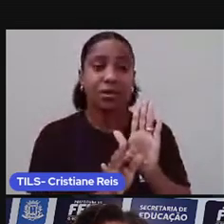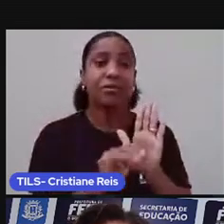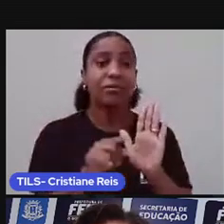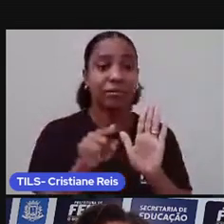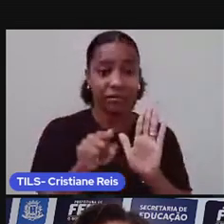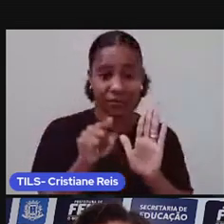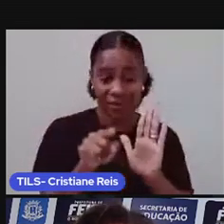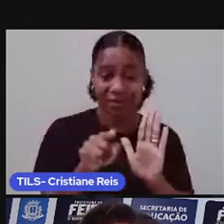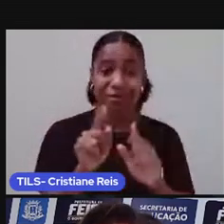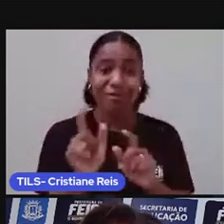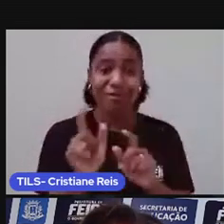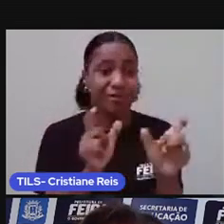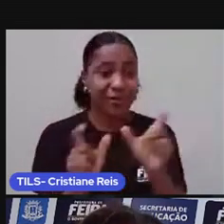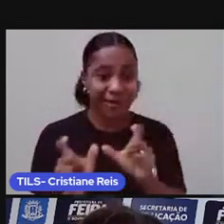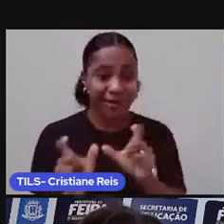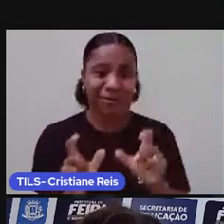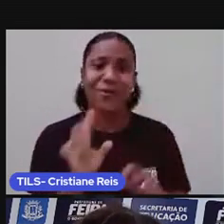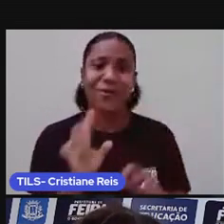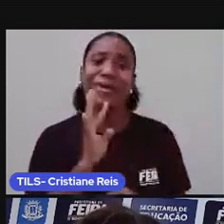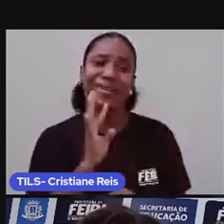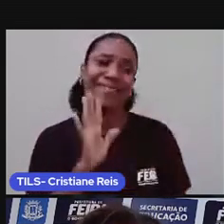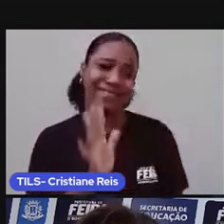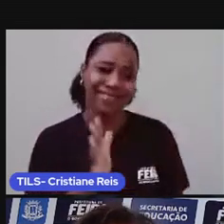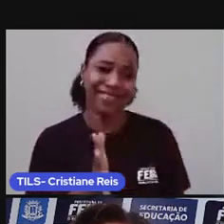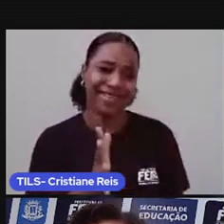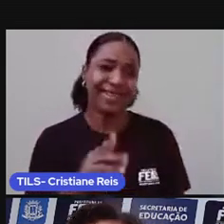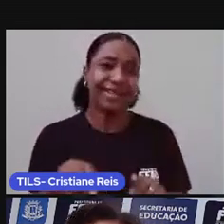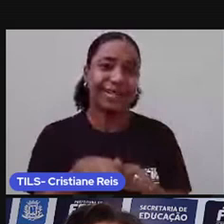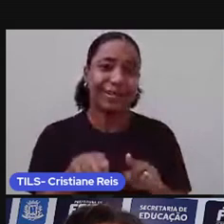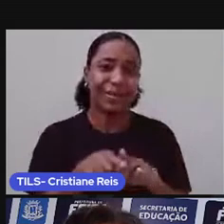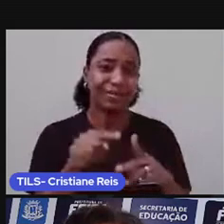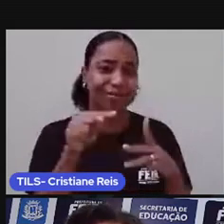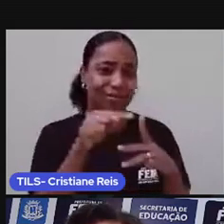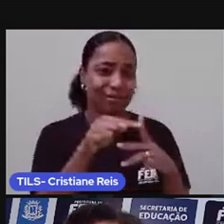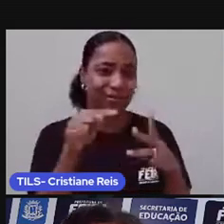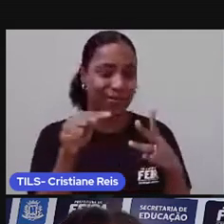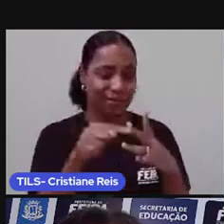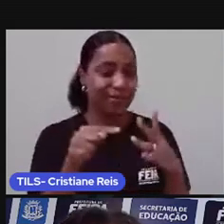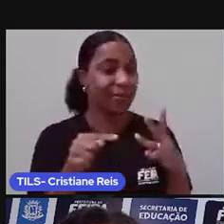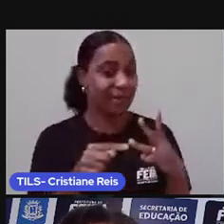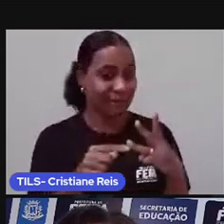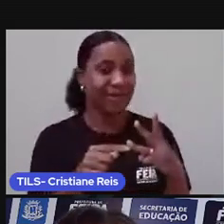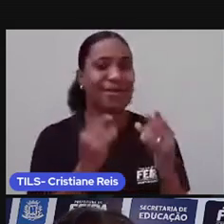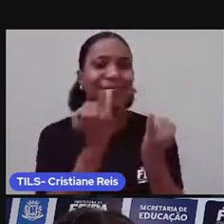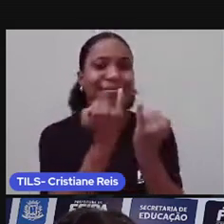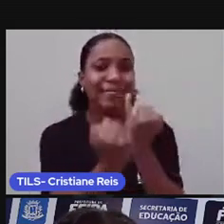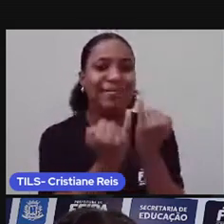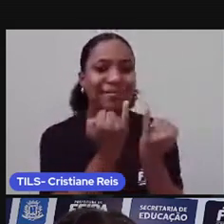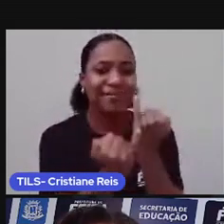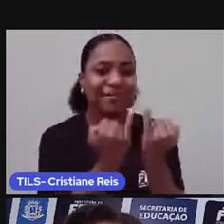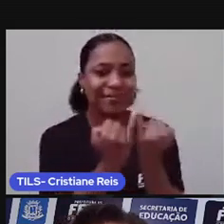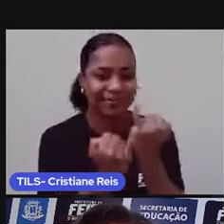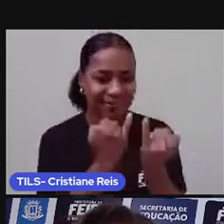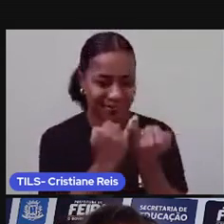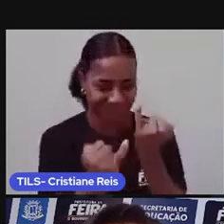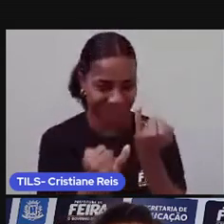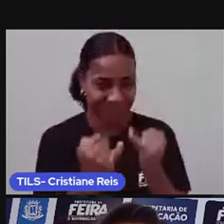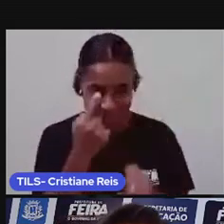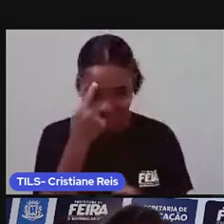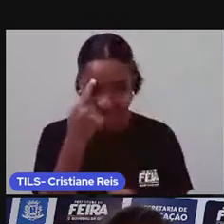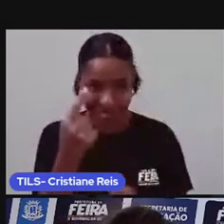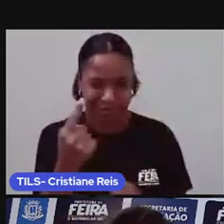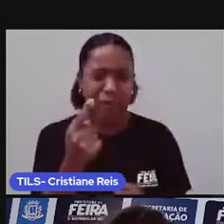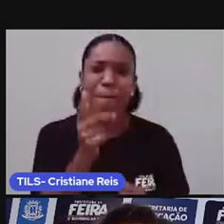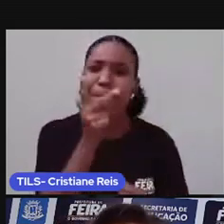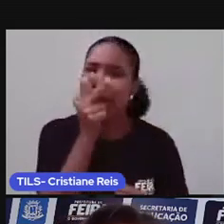além do vocabulário que vocês já conhecem, existem palavras cognatas ou transparentes, aquelas que